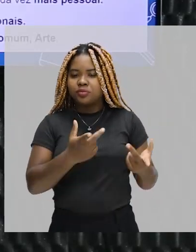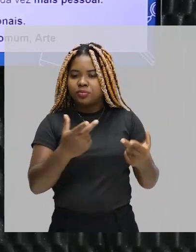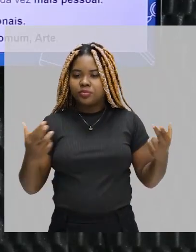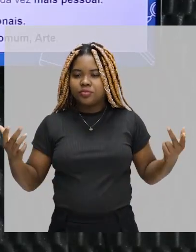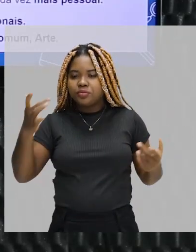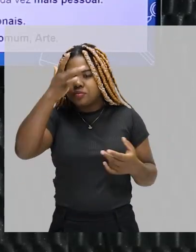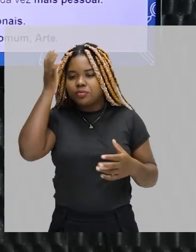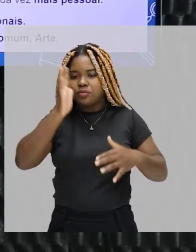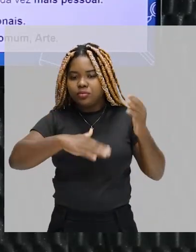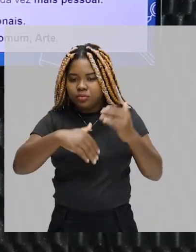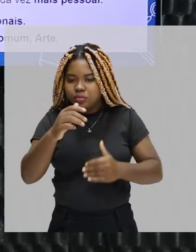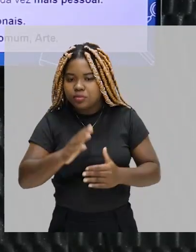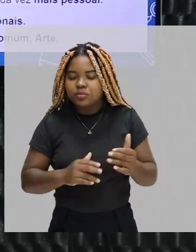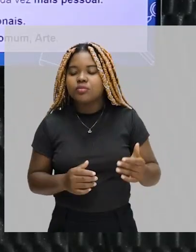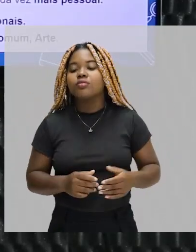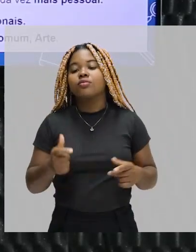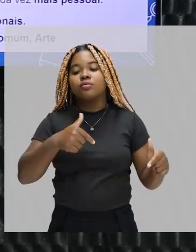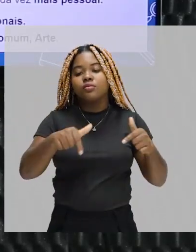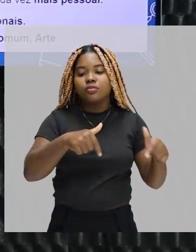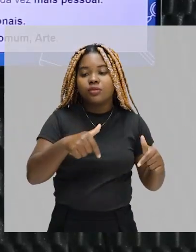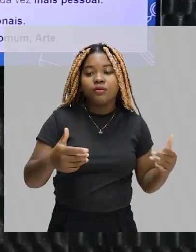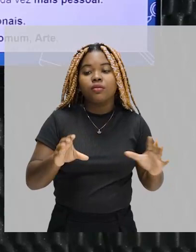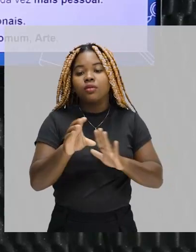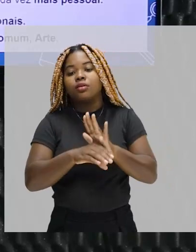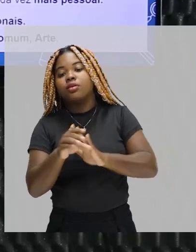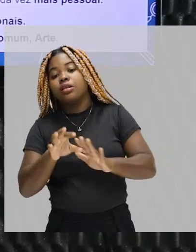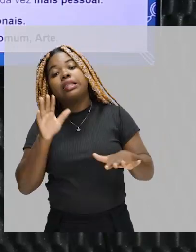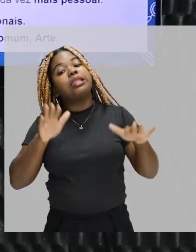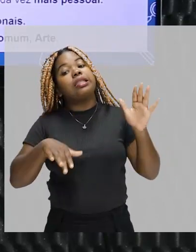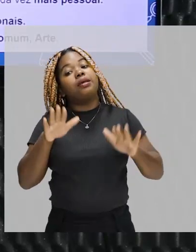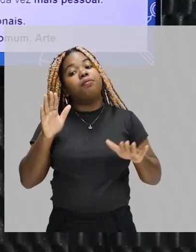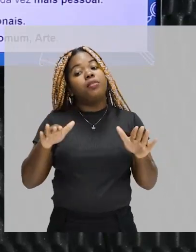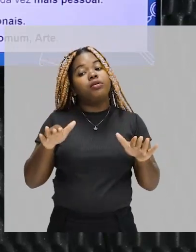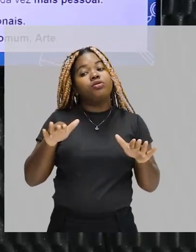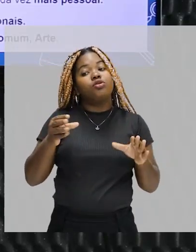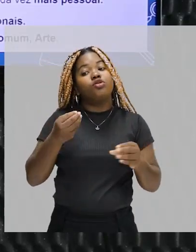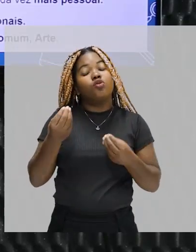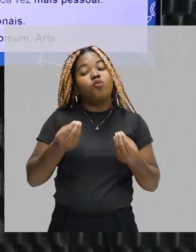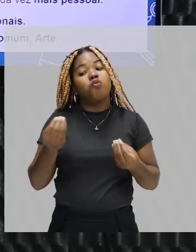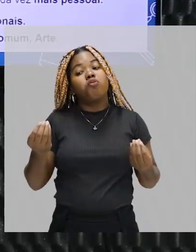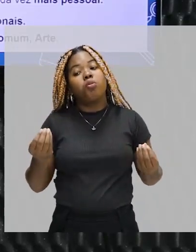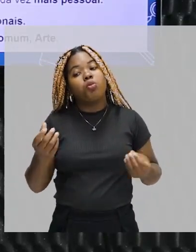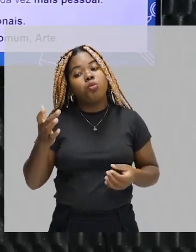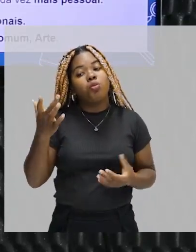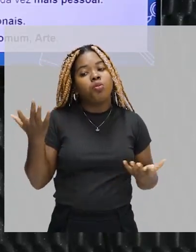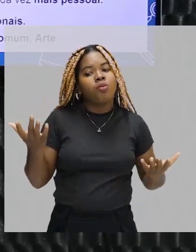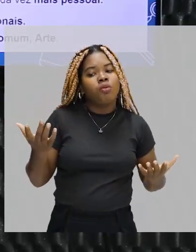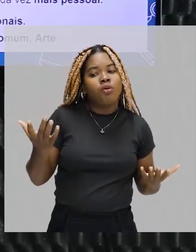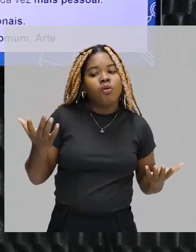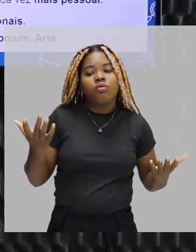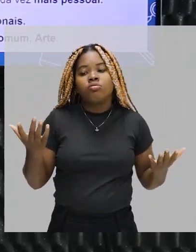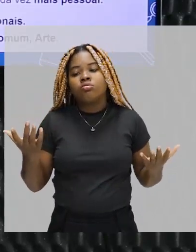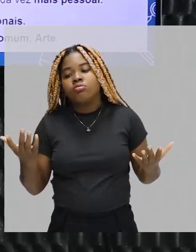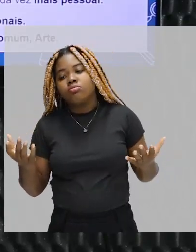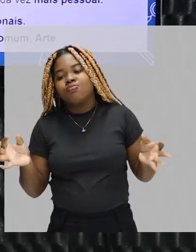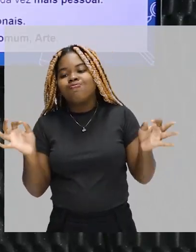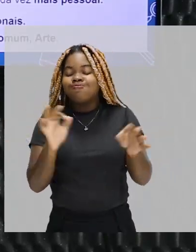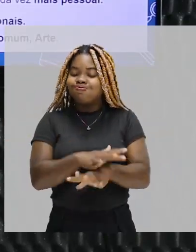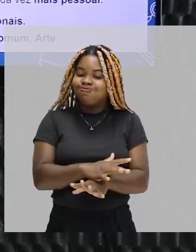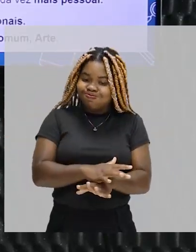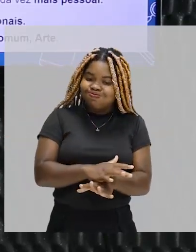amadores ou profissionais podem trabalhar esses conceitos. Depende muito da forma como você finaliza e